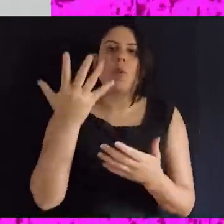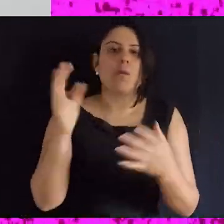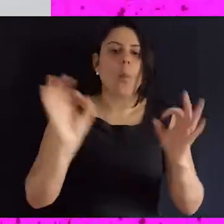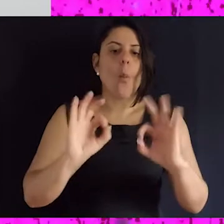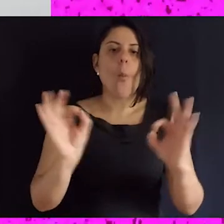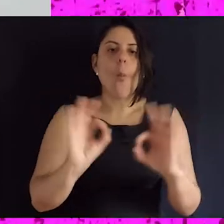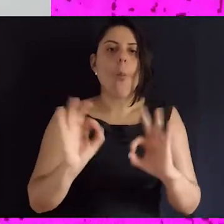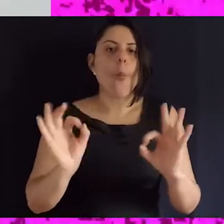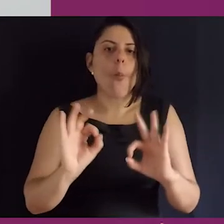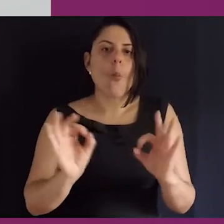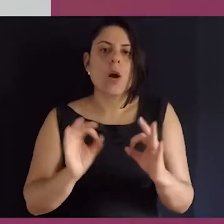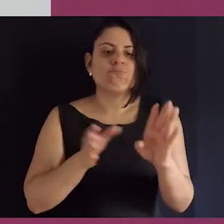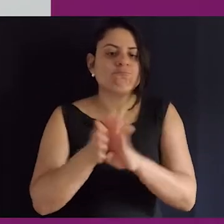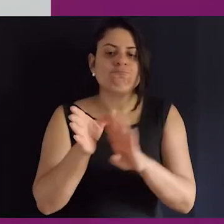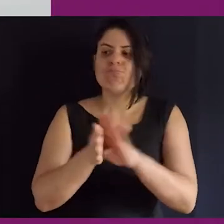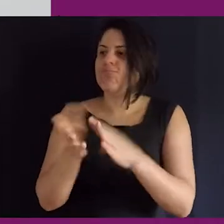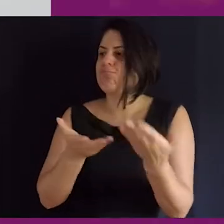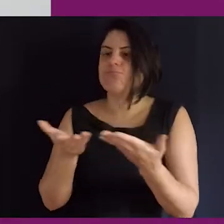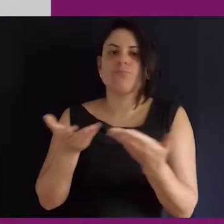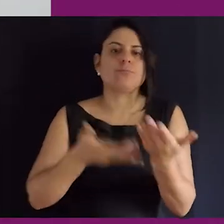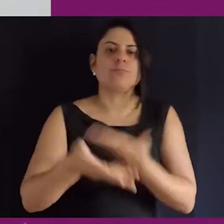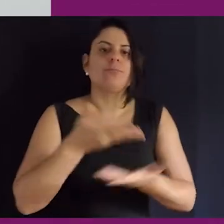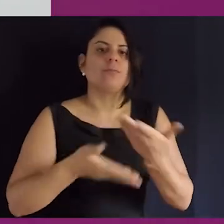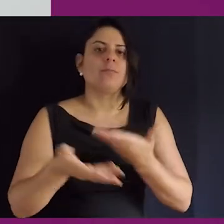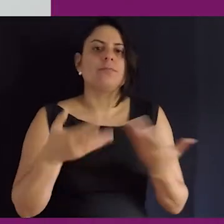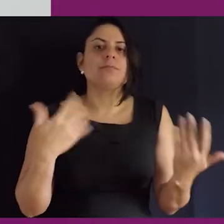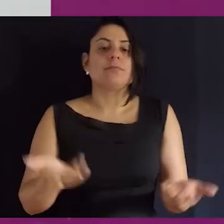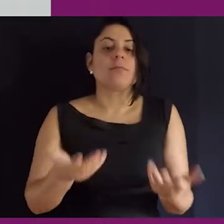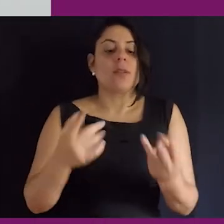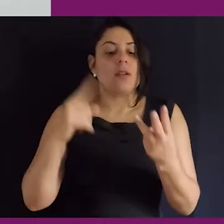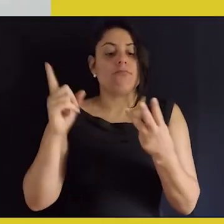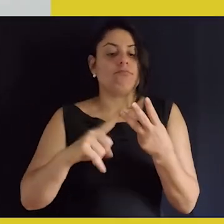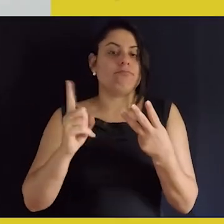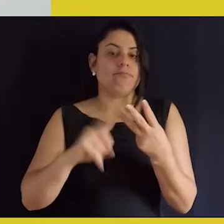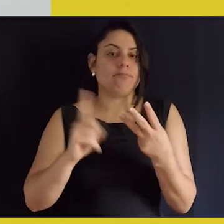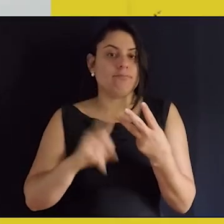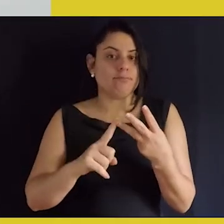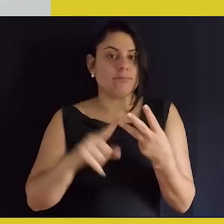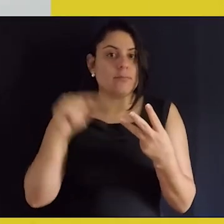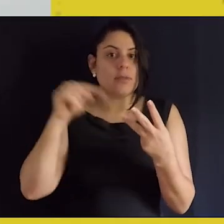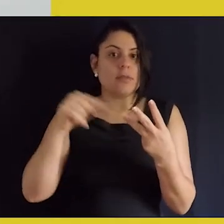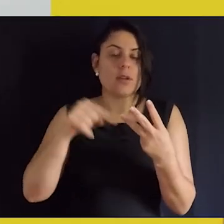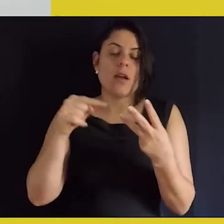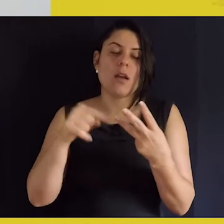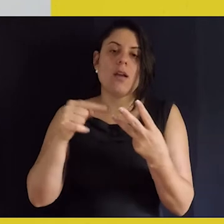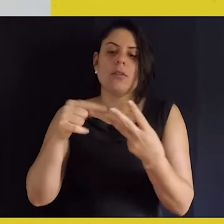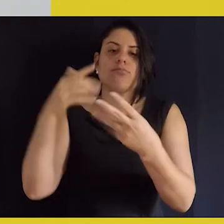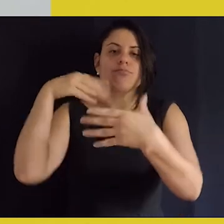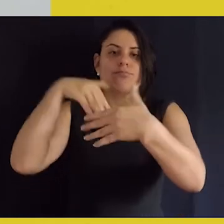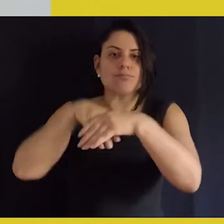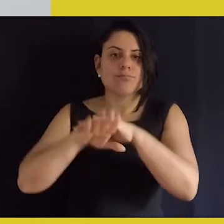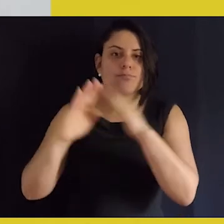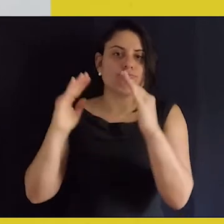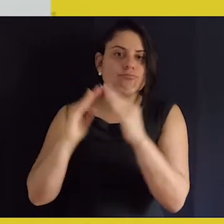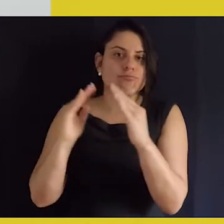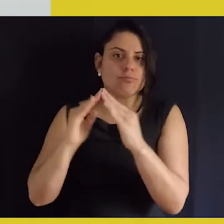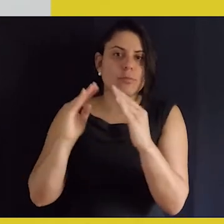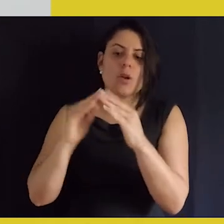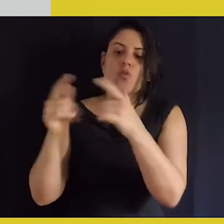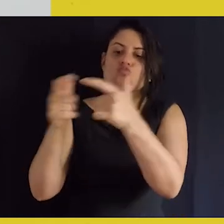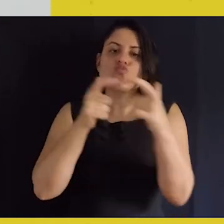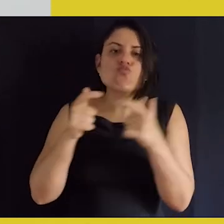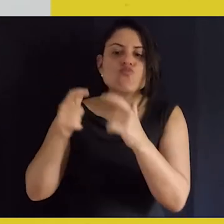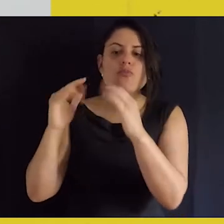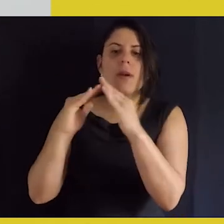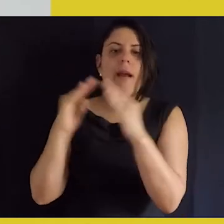consiga articular nenhum outro tipo de encaminhamento, vai acontecer o terceiro eixo, que é o de